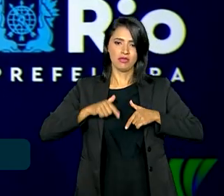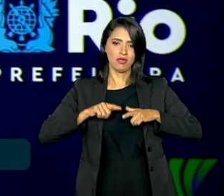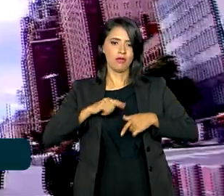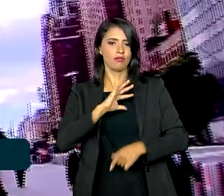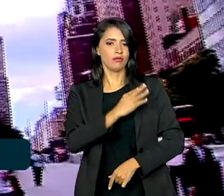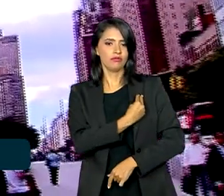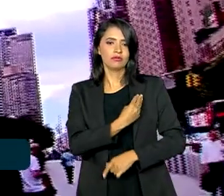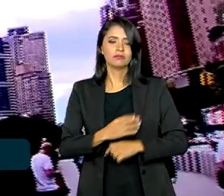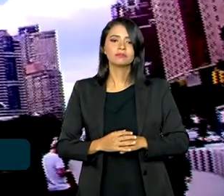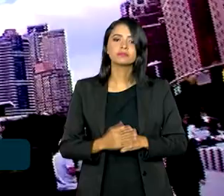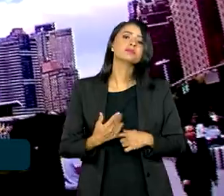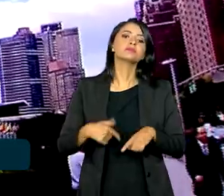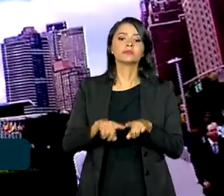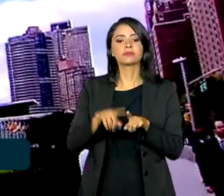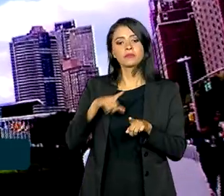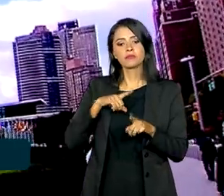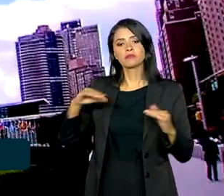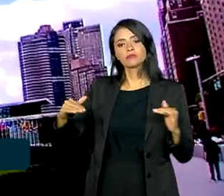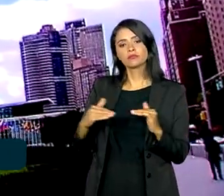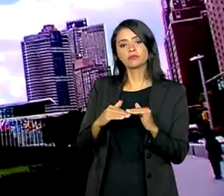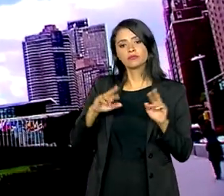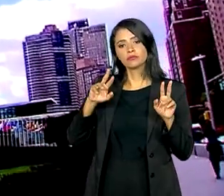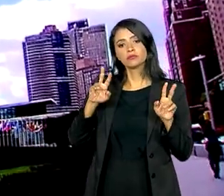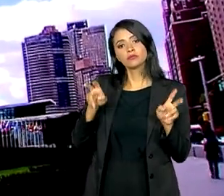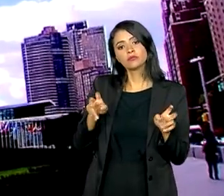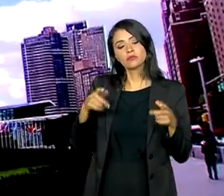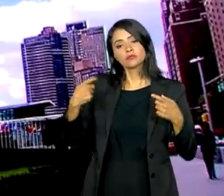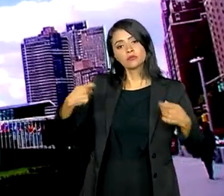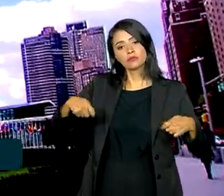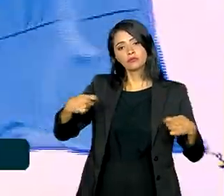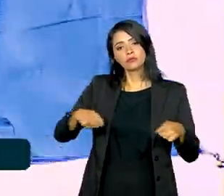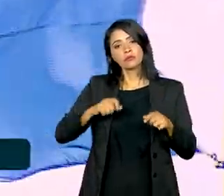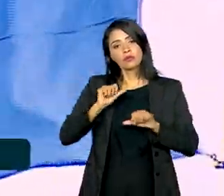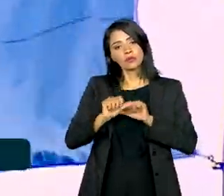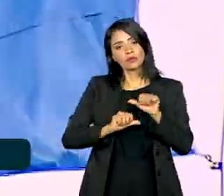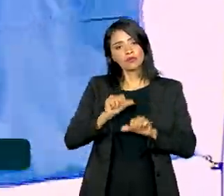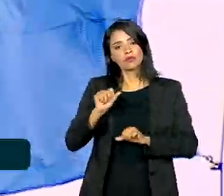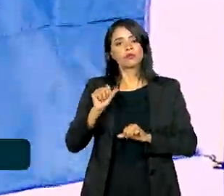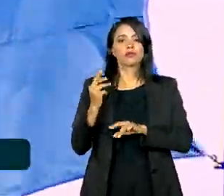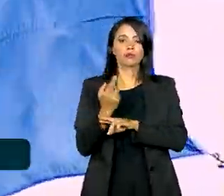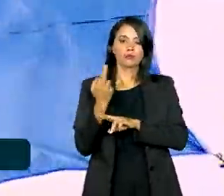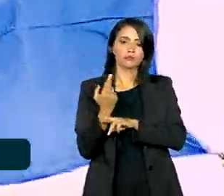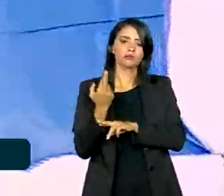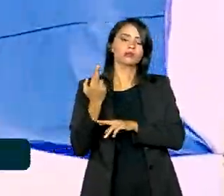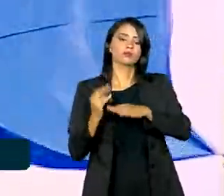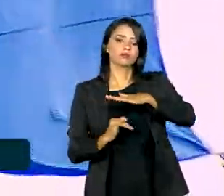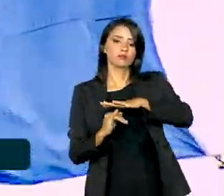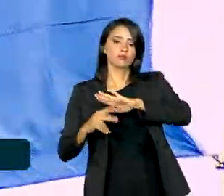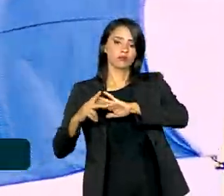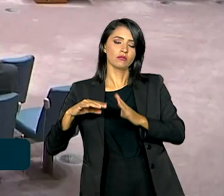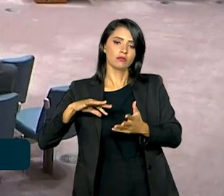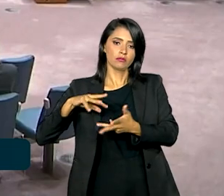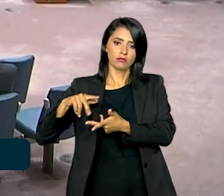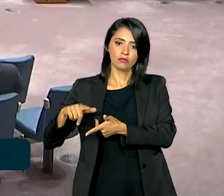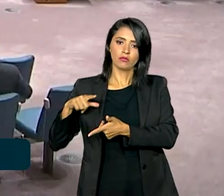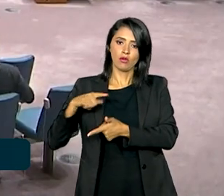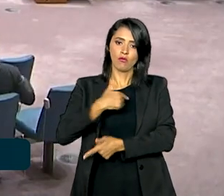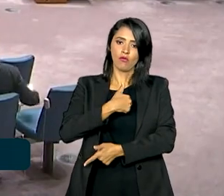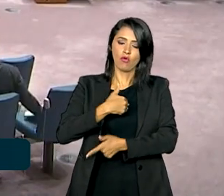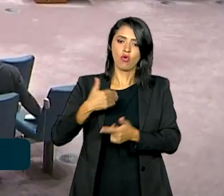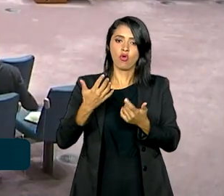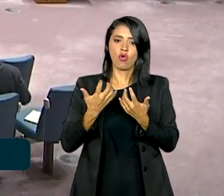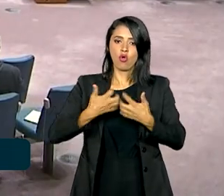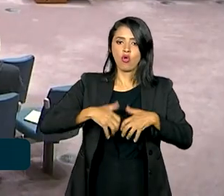Palestina. Também houve consenso sobre a necessidade de reforma em instituições de governança global, como o